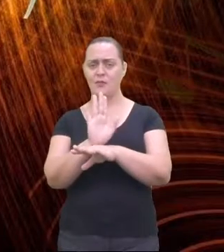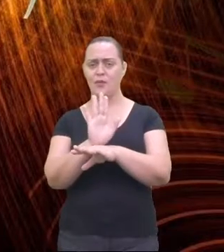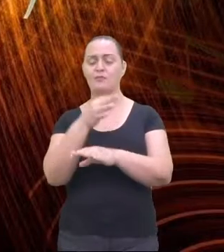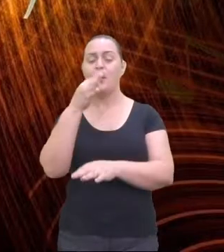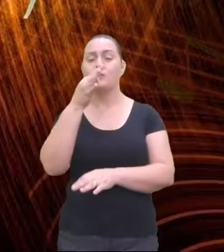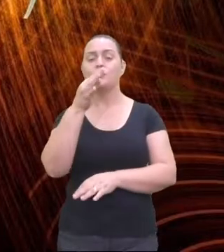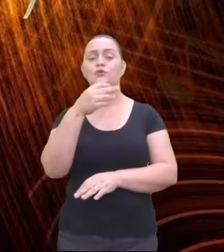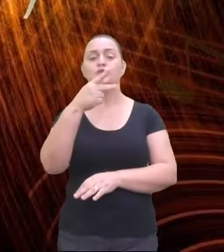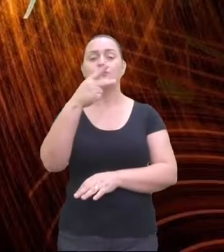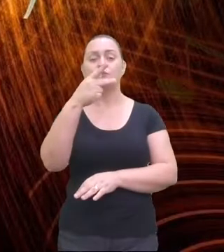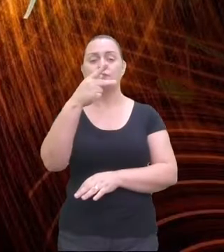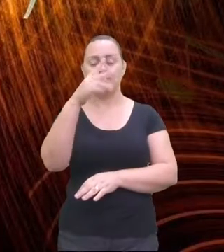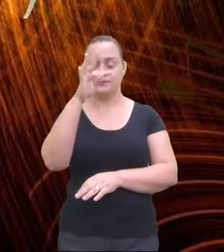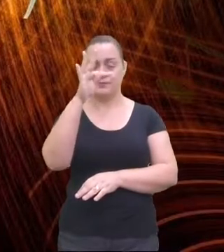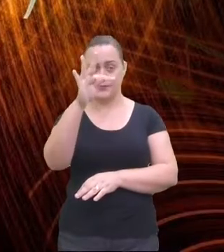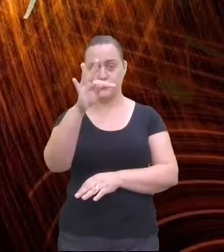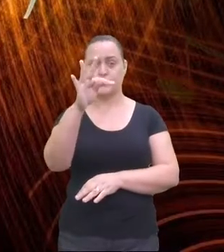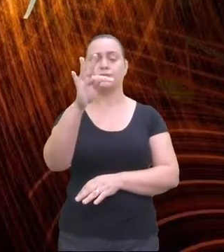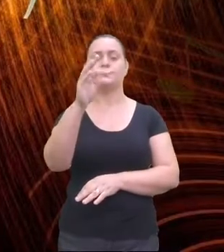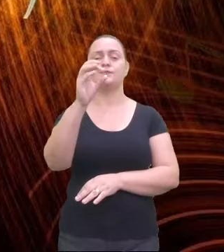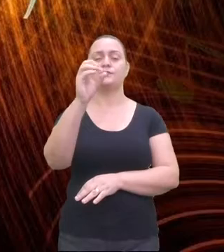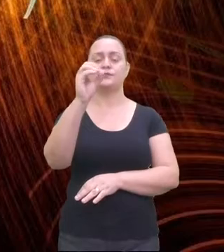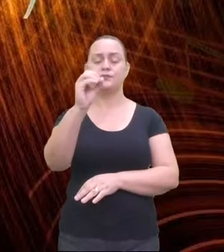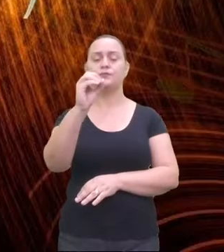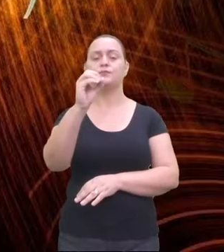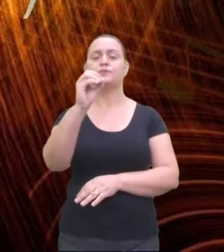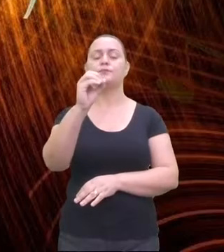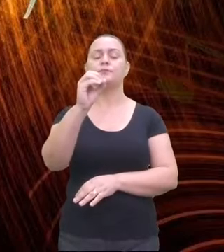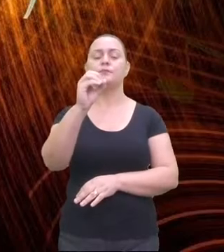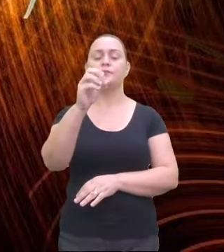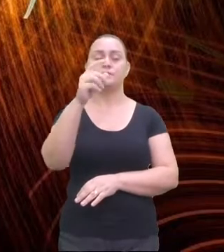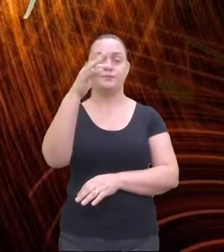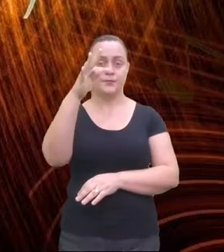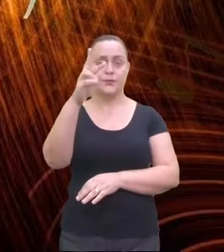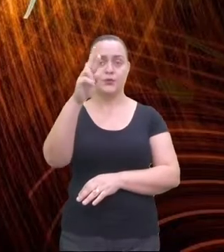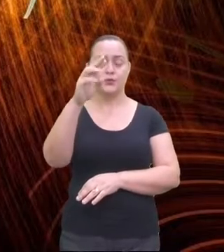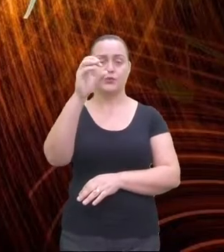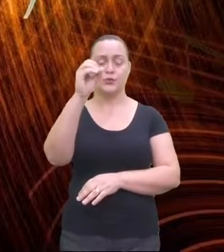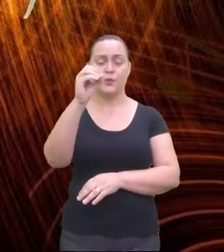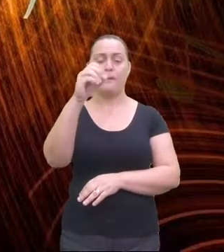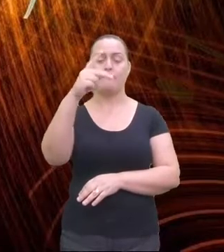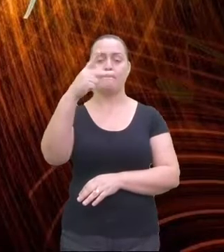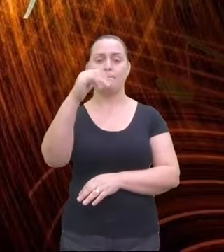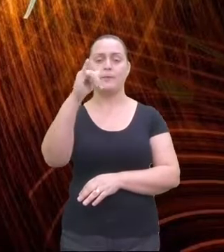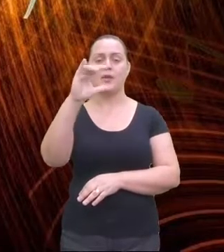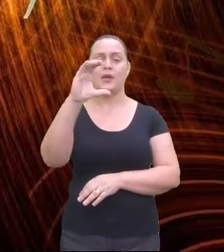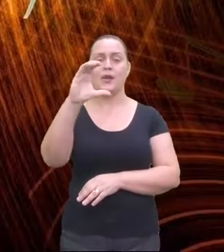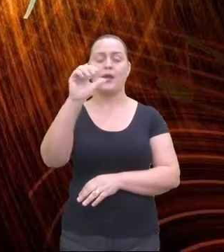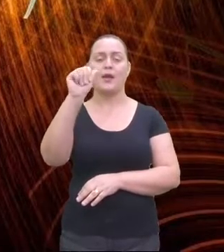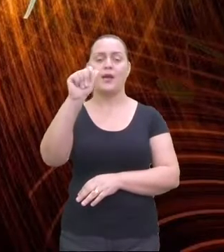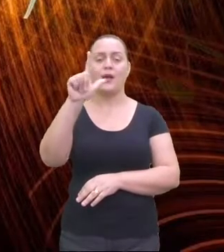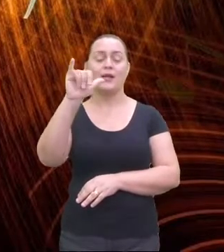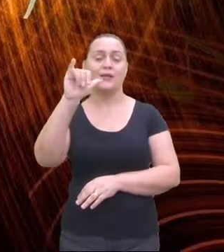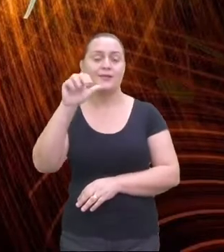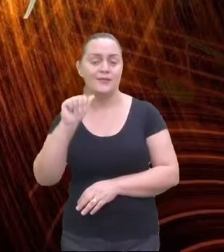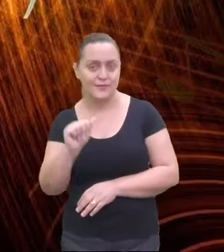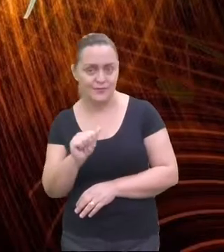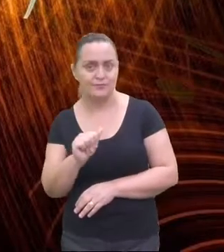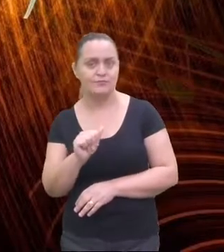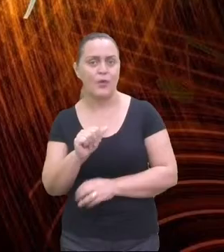A música popular brasileira, mais conhecida como MPB, surgiu a partir de 1966.